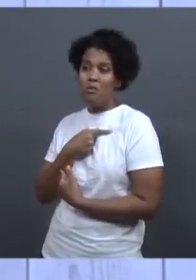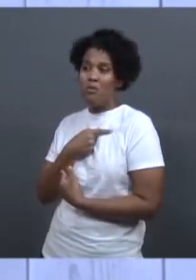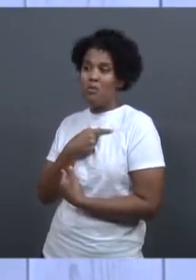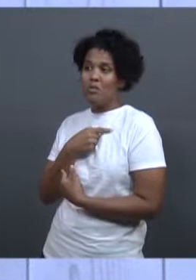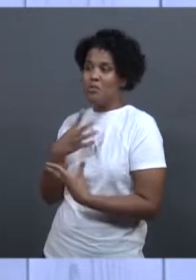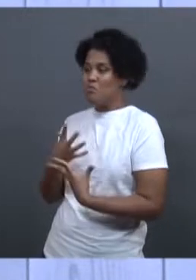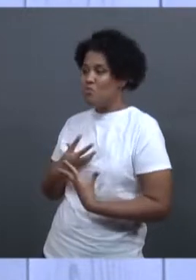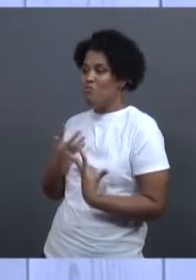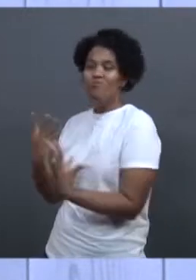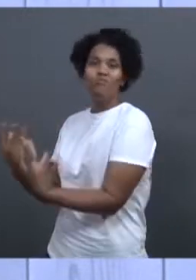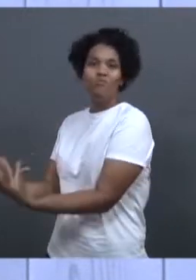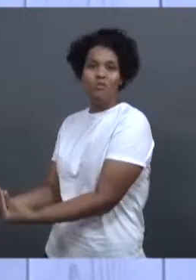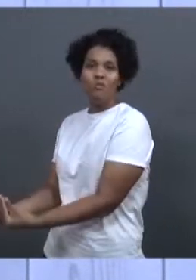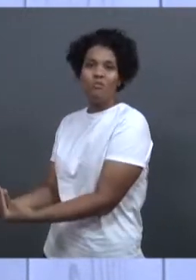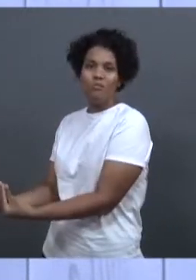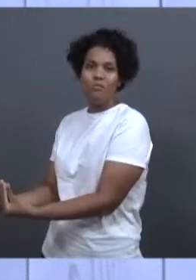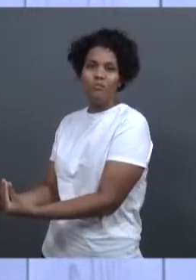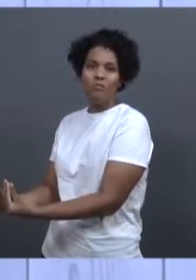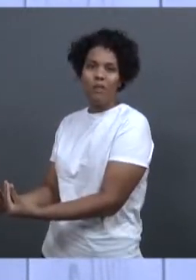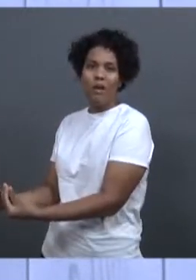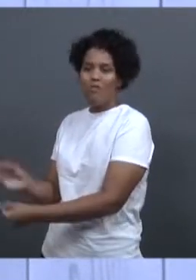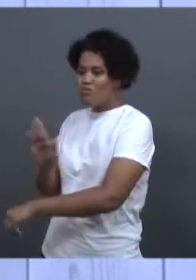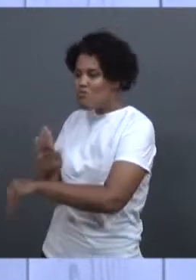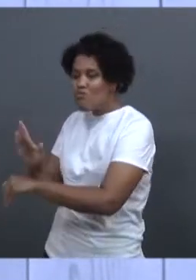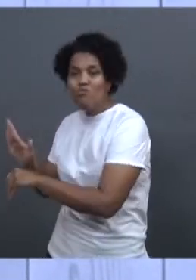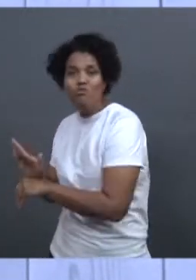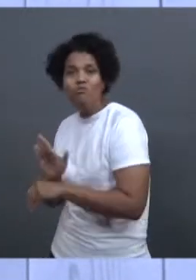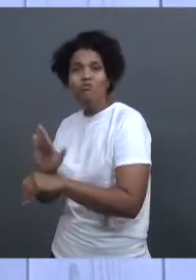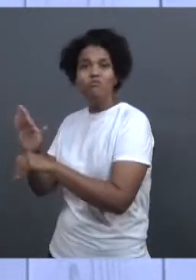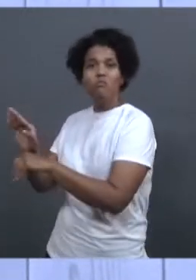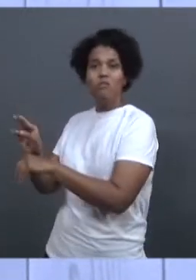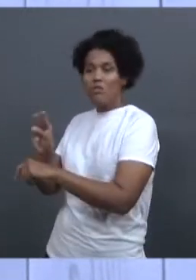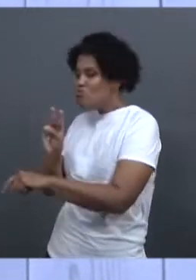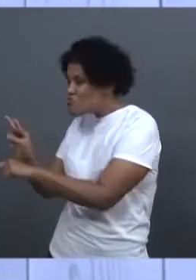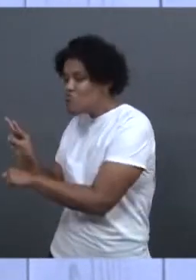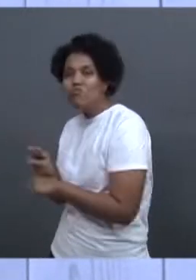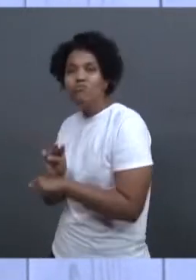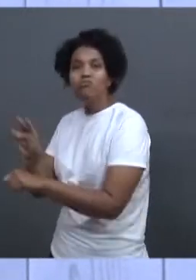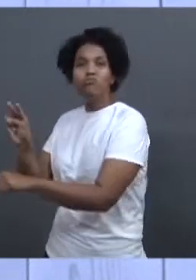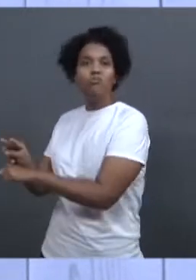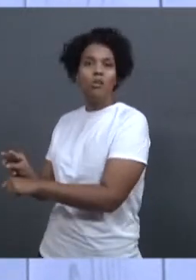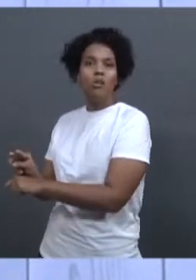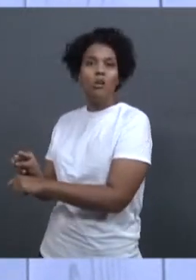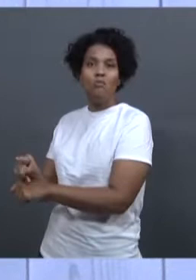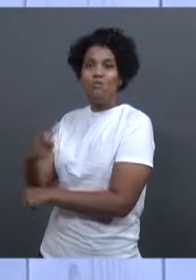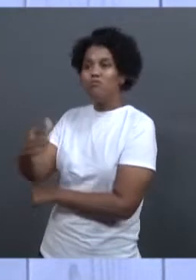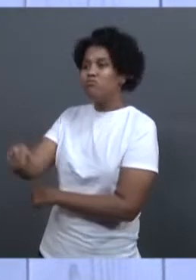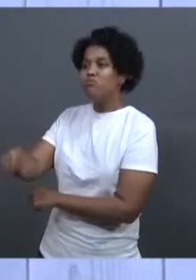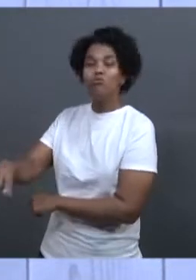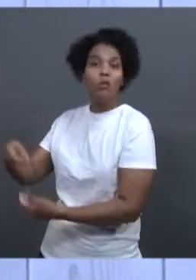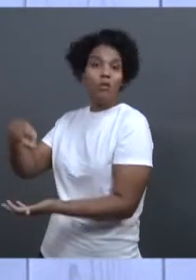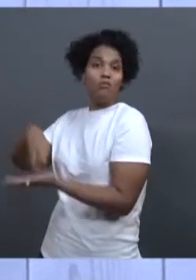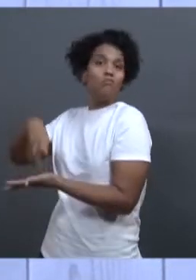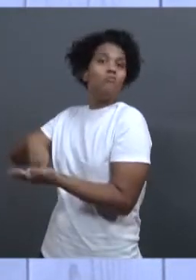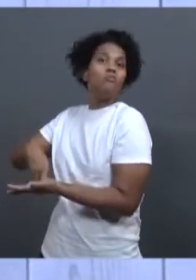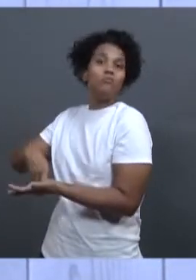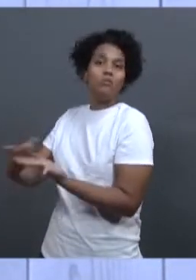humanas, nas questões ambientais, de modo que houve uma certa impunidade e uma